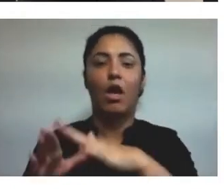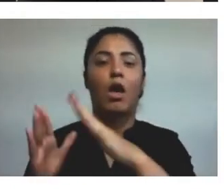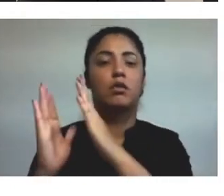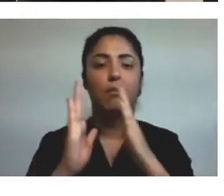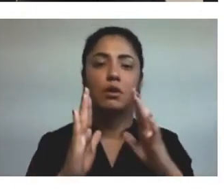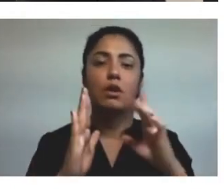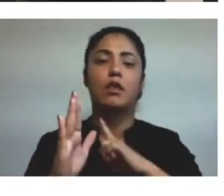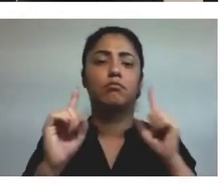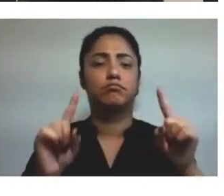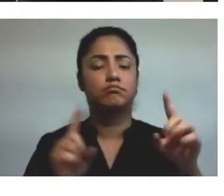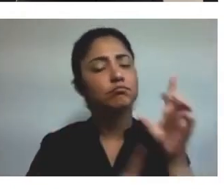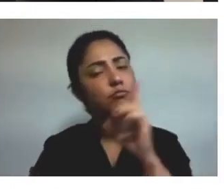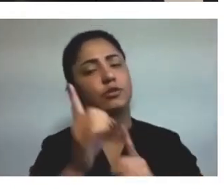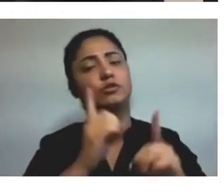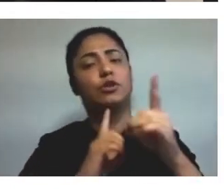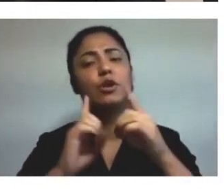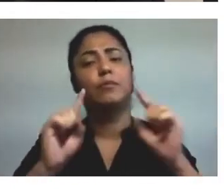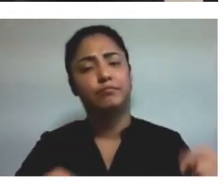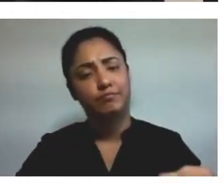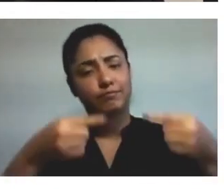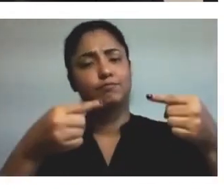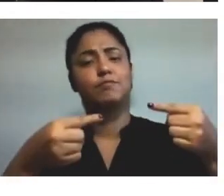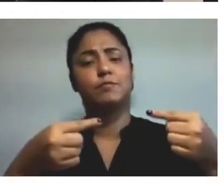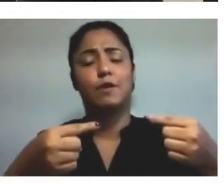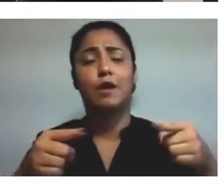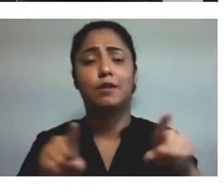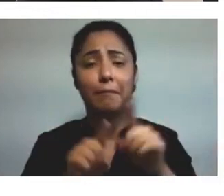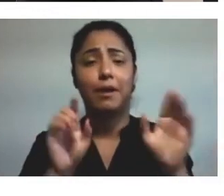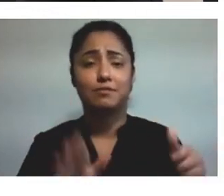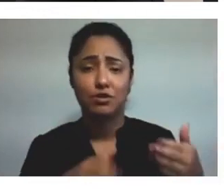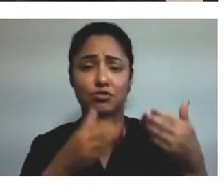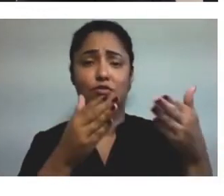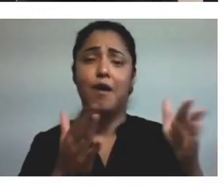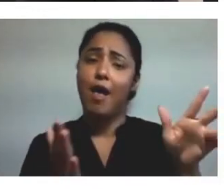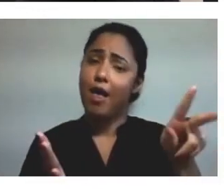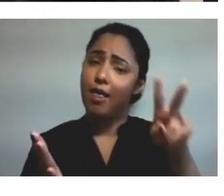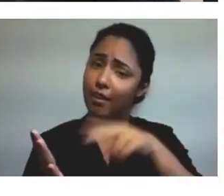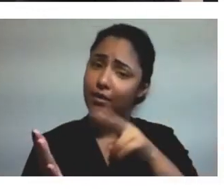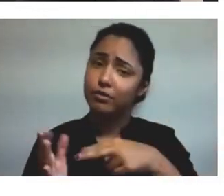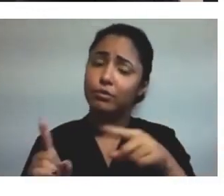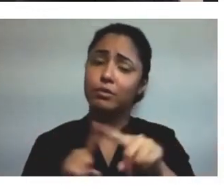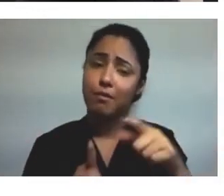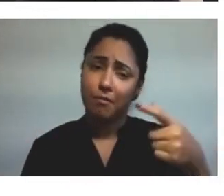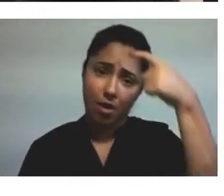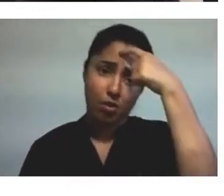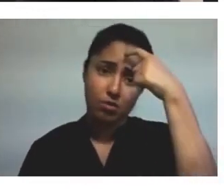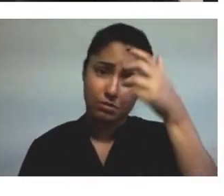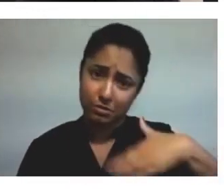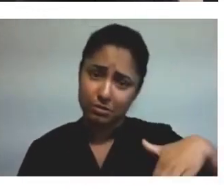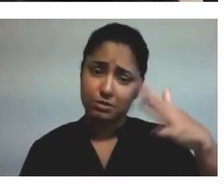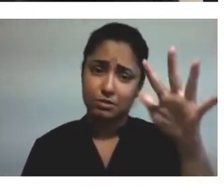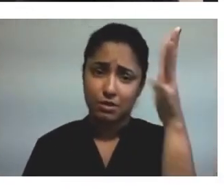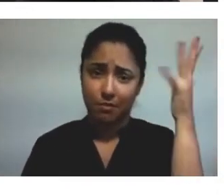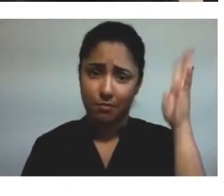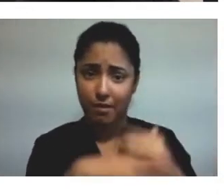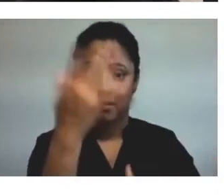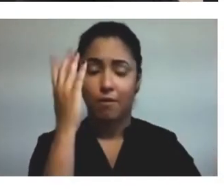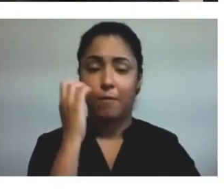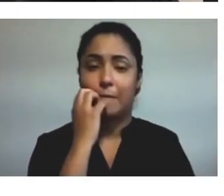competitiva, além de promover o incentivo à leitura e à conscientização ambiental. Próximo slide, por favor.